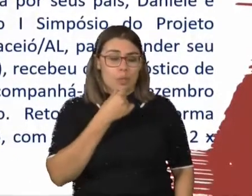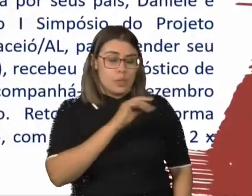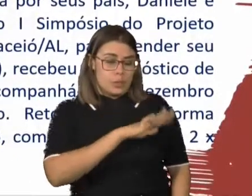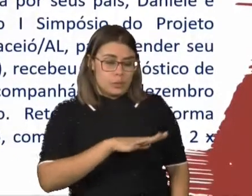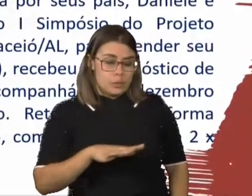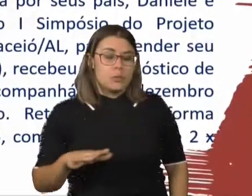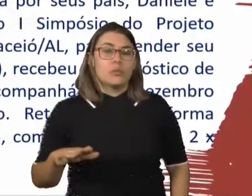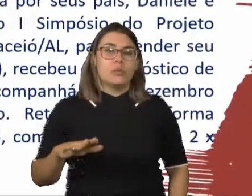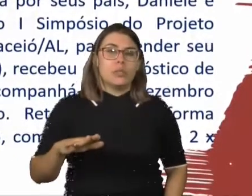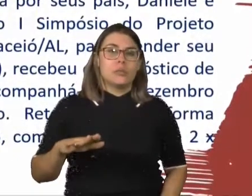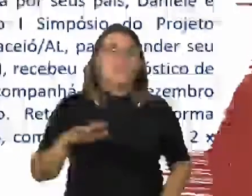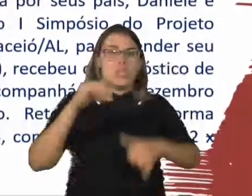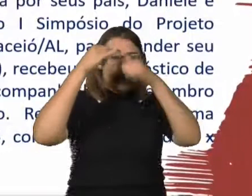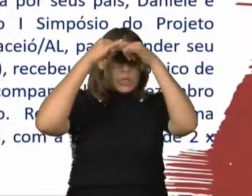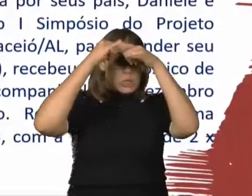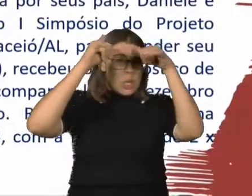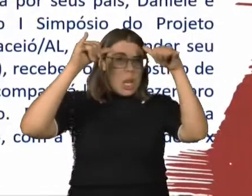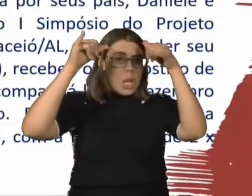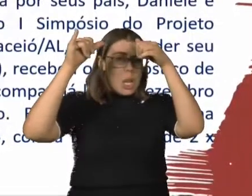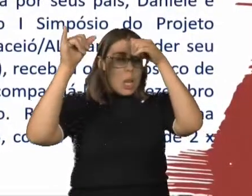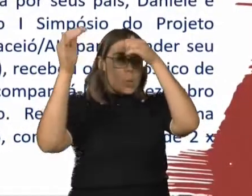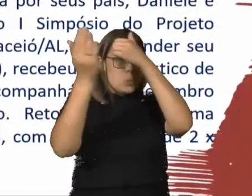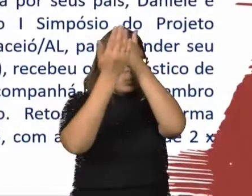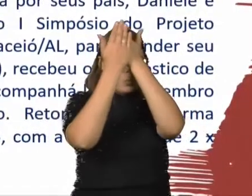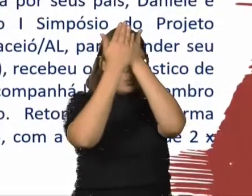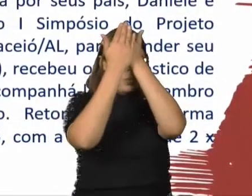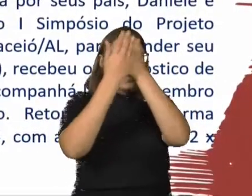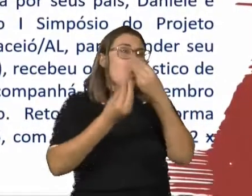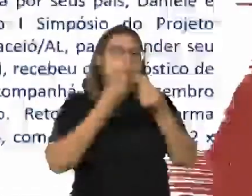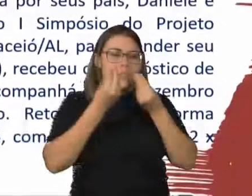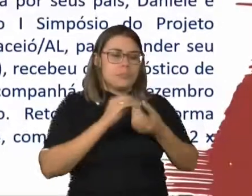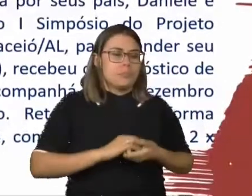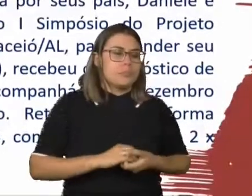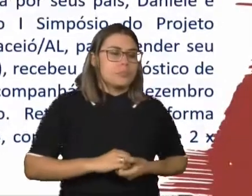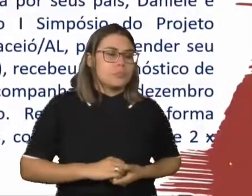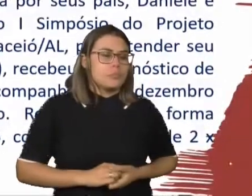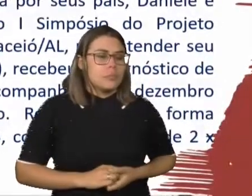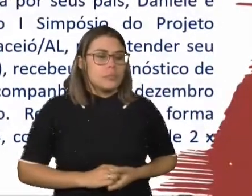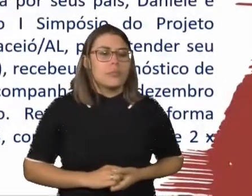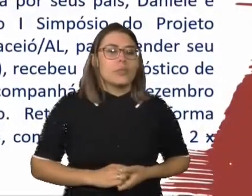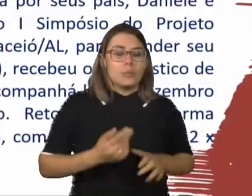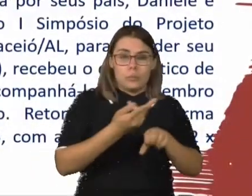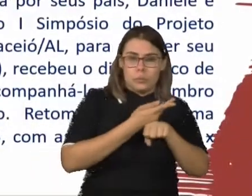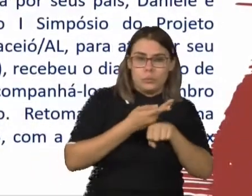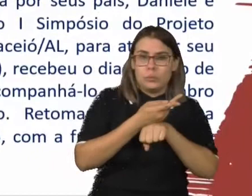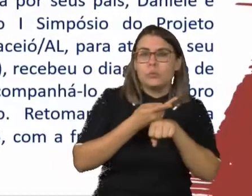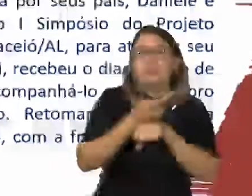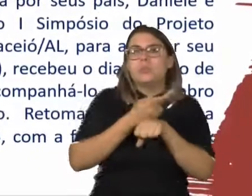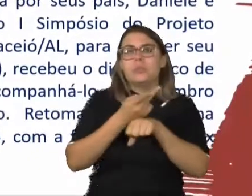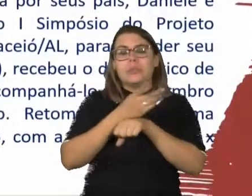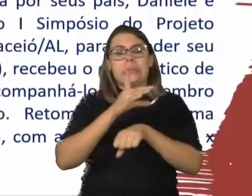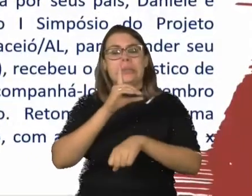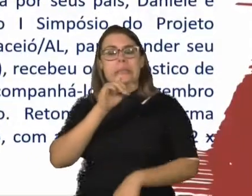genevia do corpo da luz? Pedro é um menino de dois anos e onze meses. Fui procurado por seus pais, Daniela e Ângelo, que são